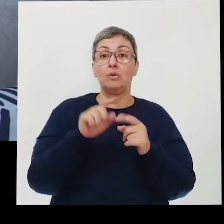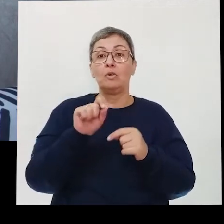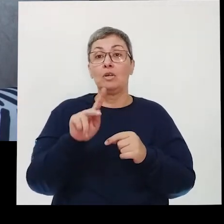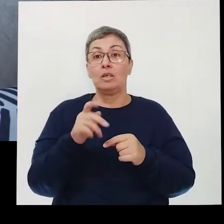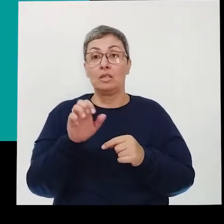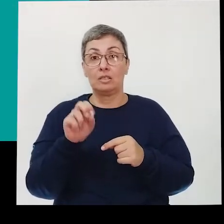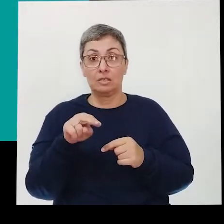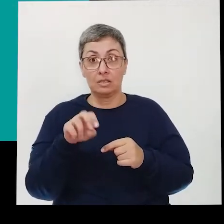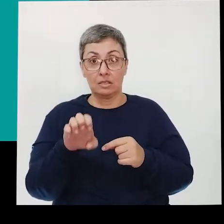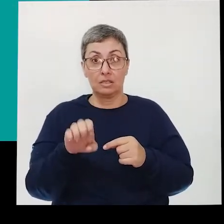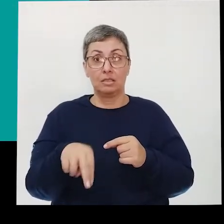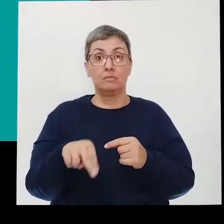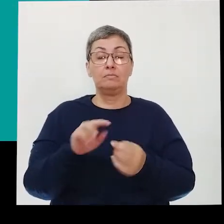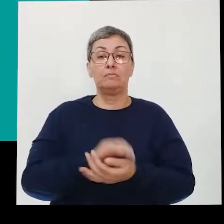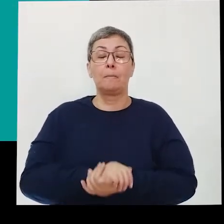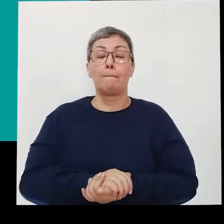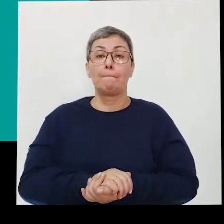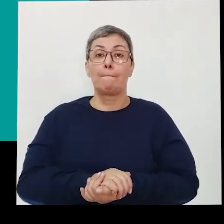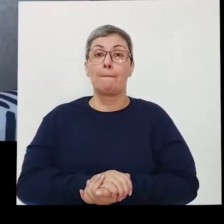ranceníase também.